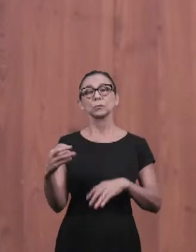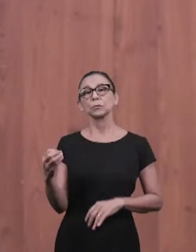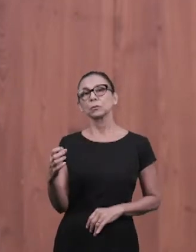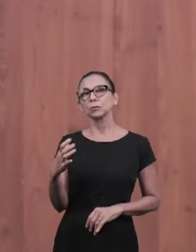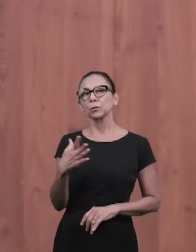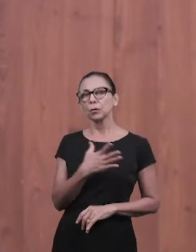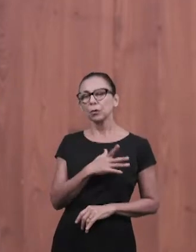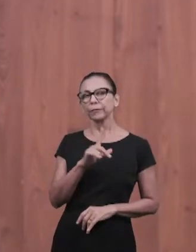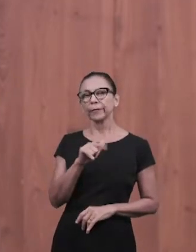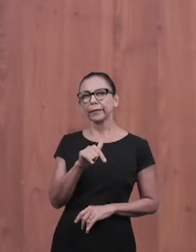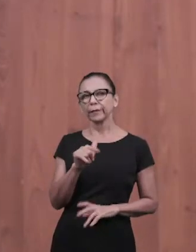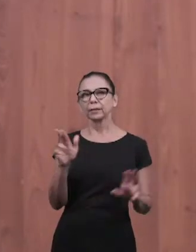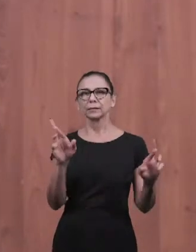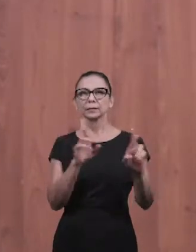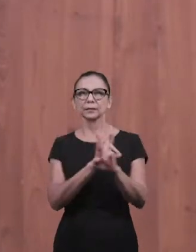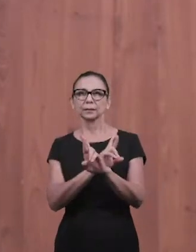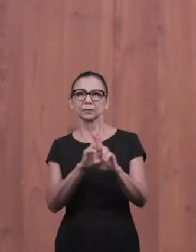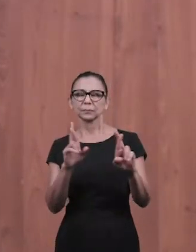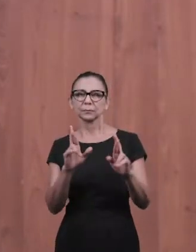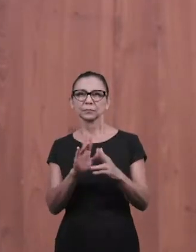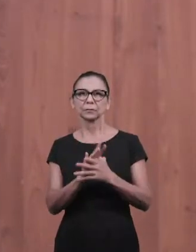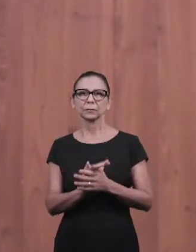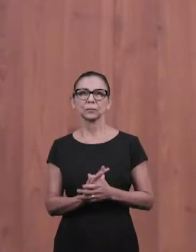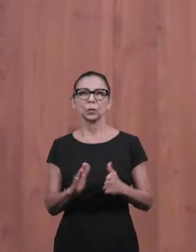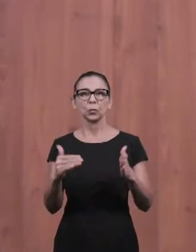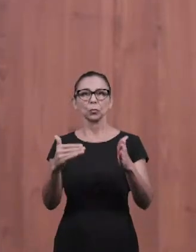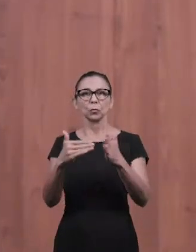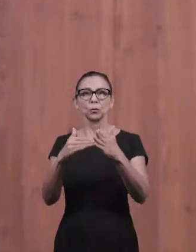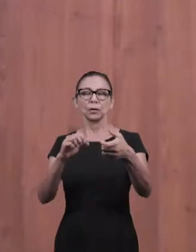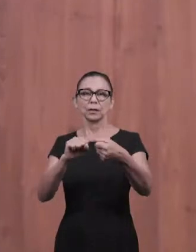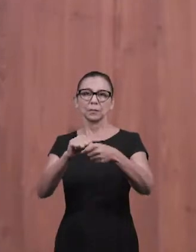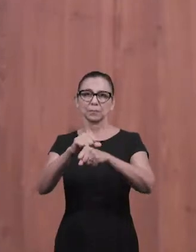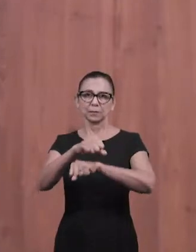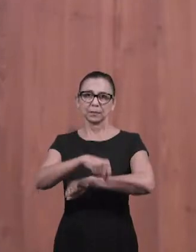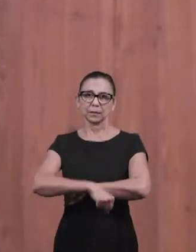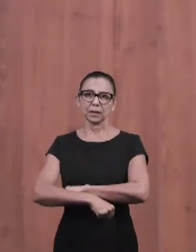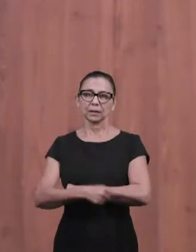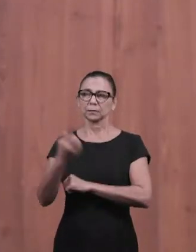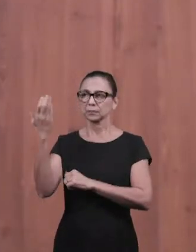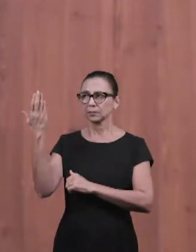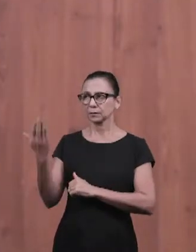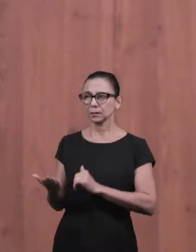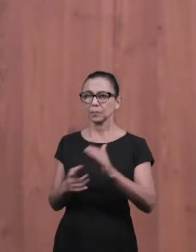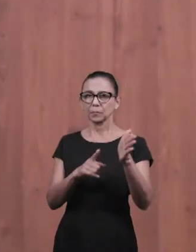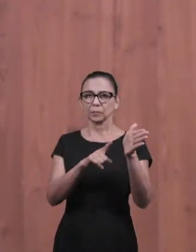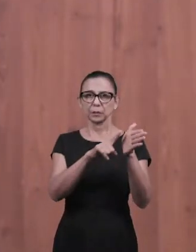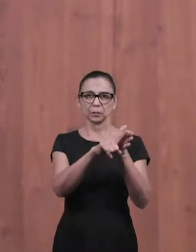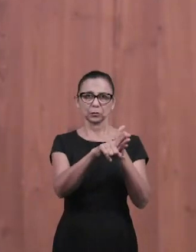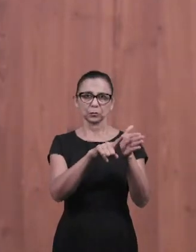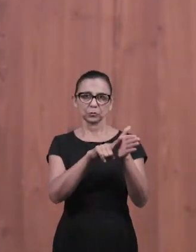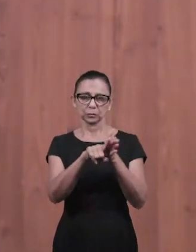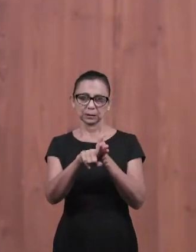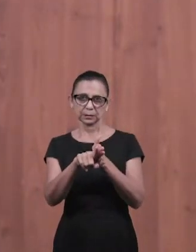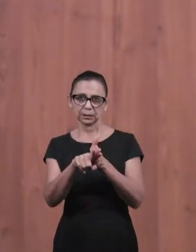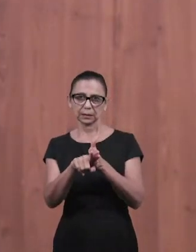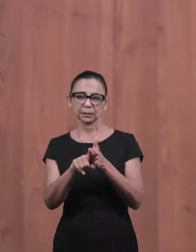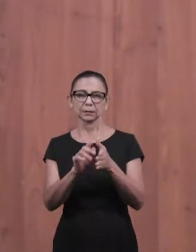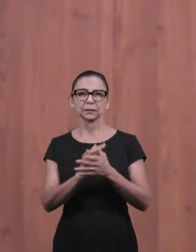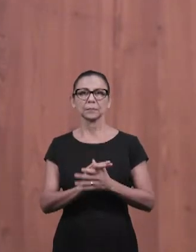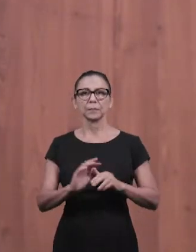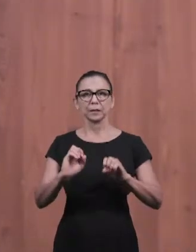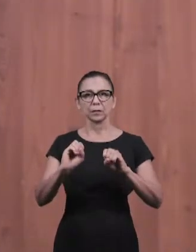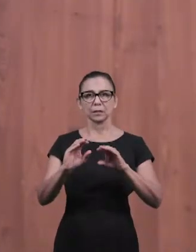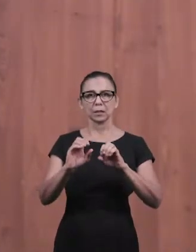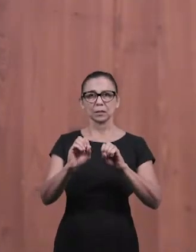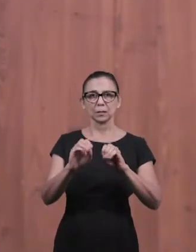que é um assunto relacionado aos nosso último seminário, então está aqui as perguntas, elas são sobre os assuntos